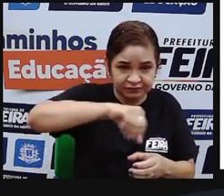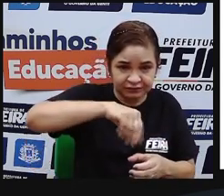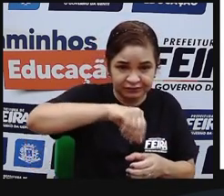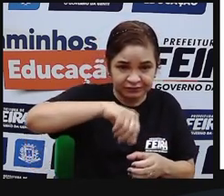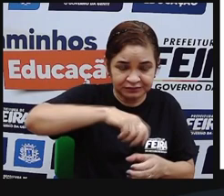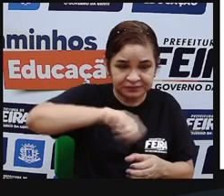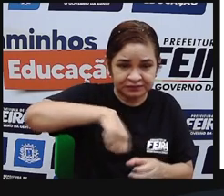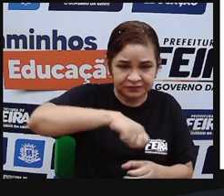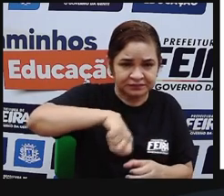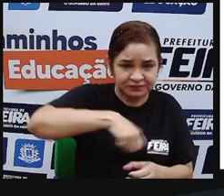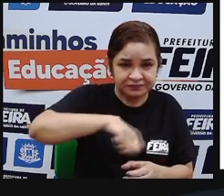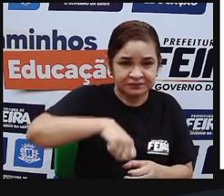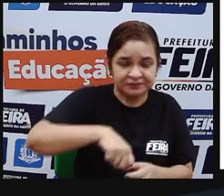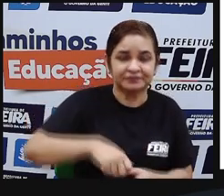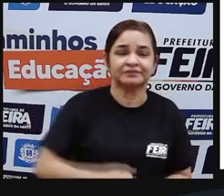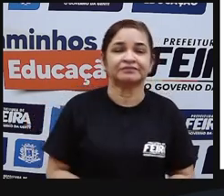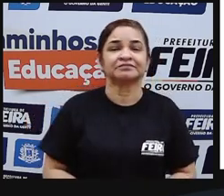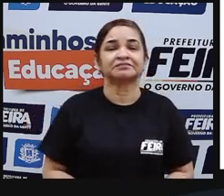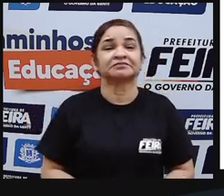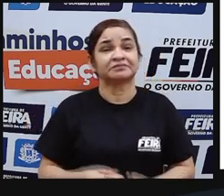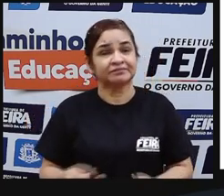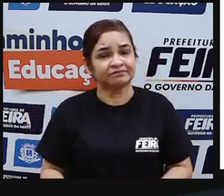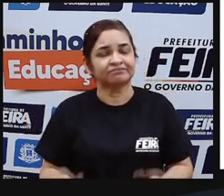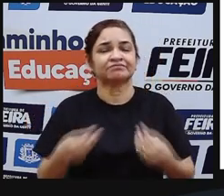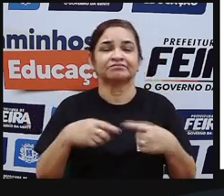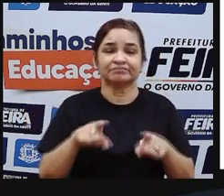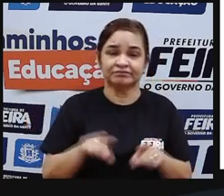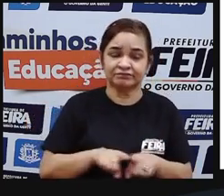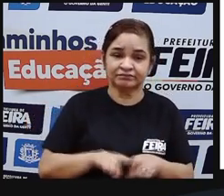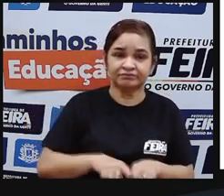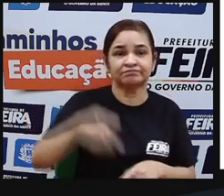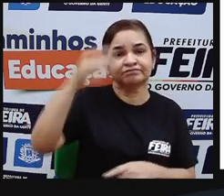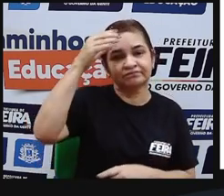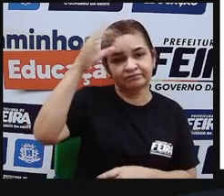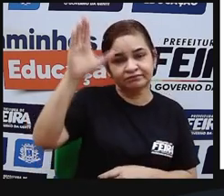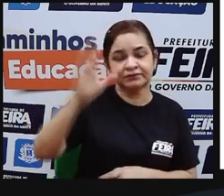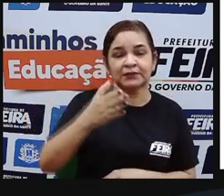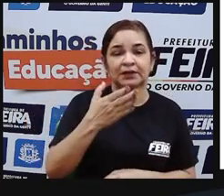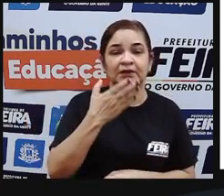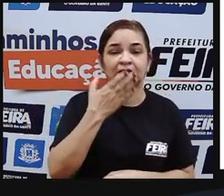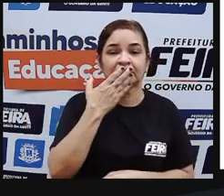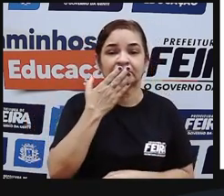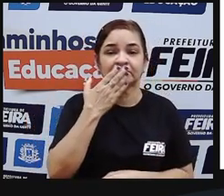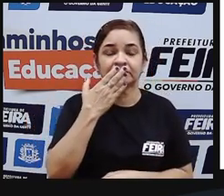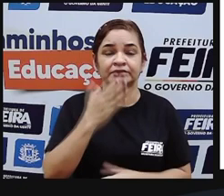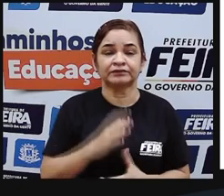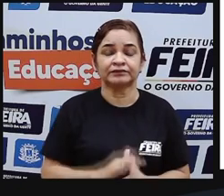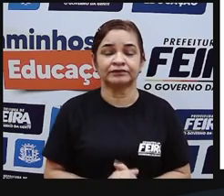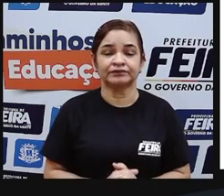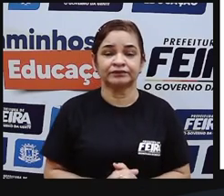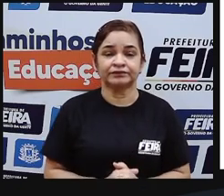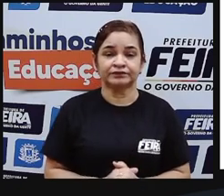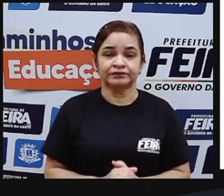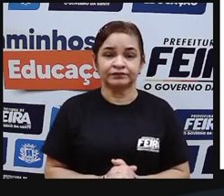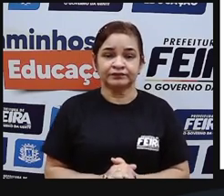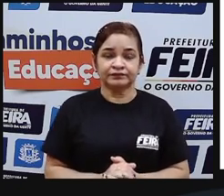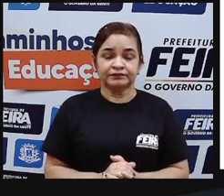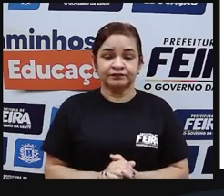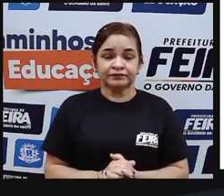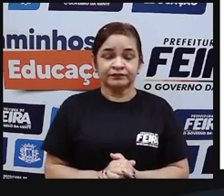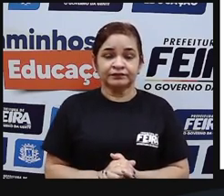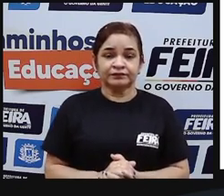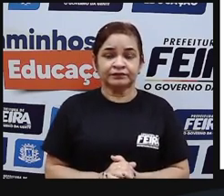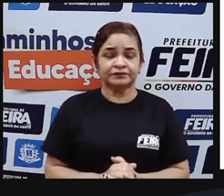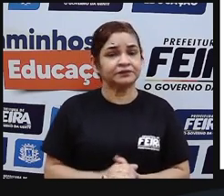uma tradição também herdada dos nossos ancestrais indígenas os